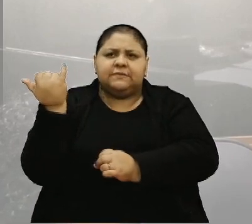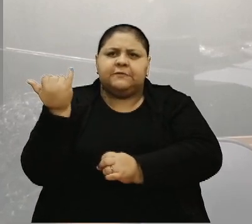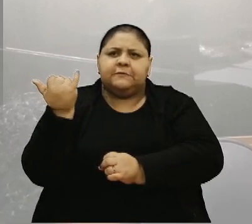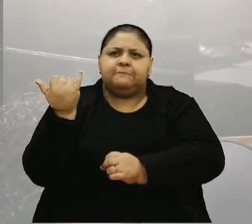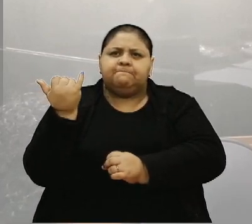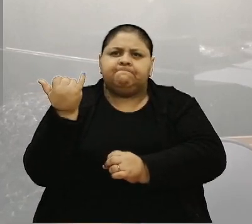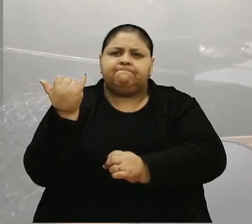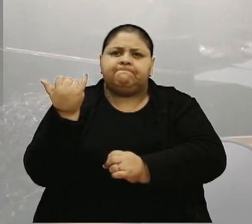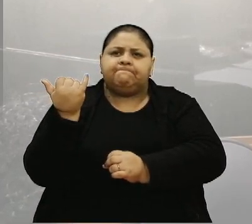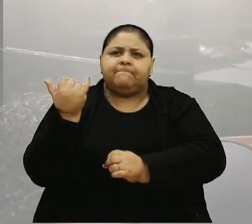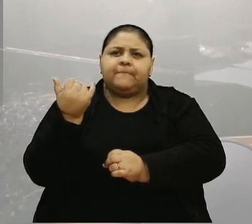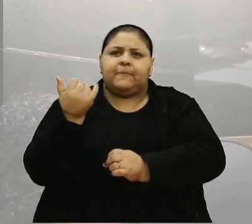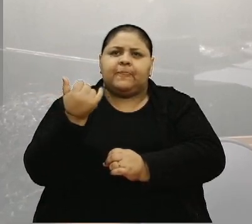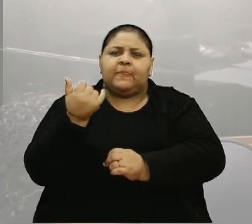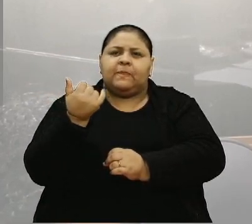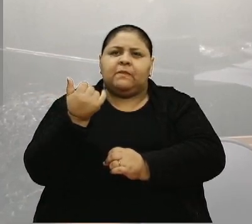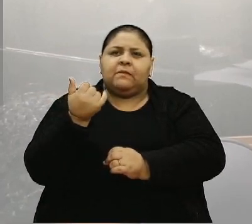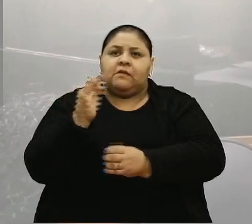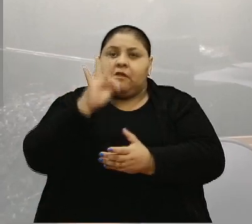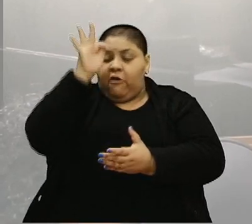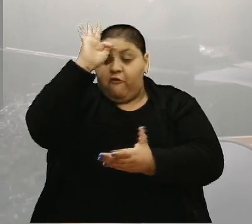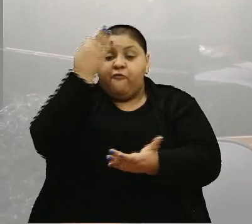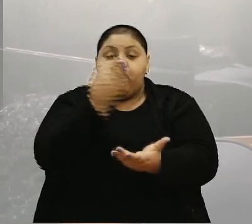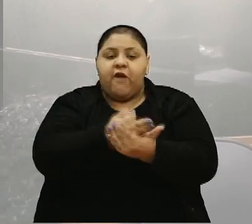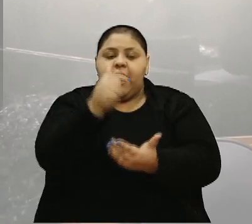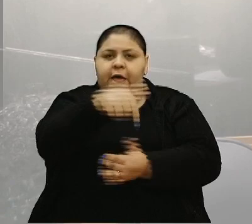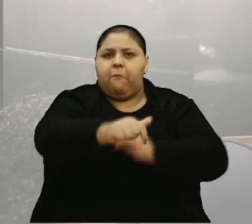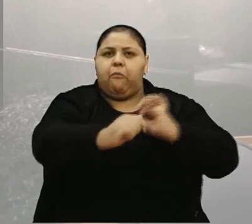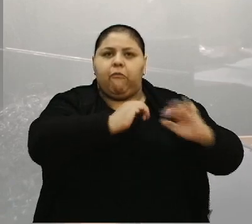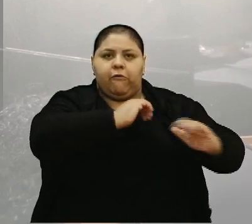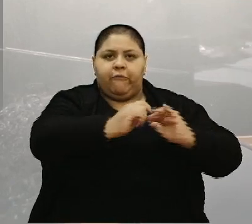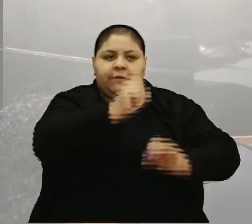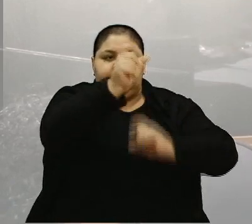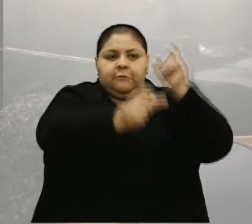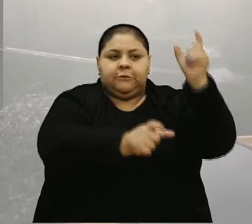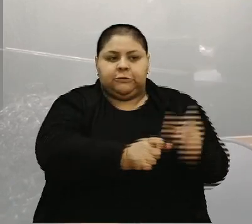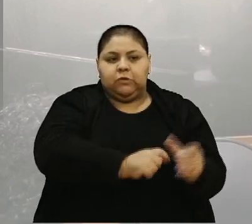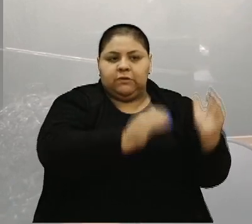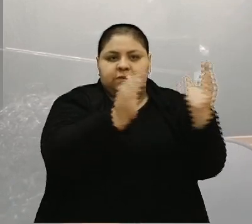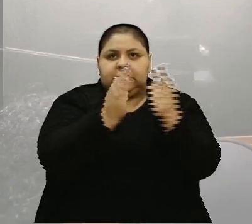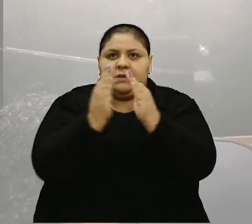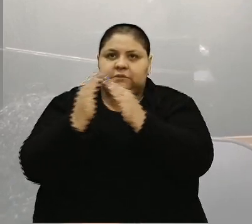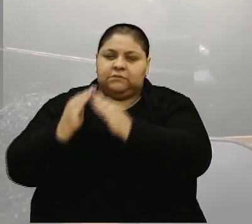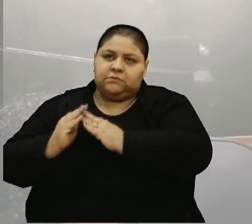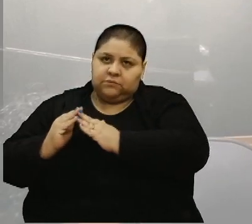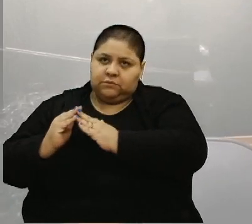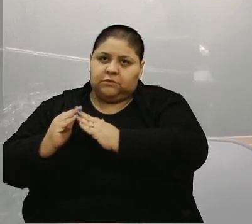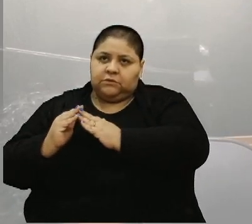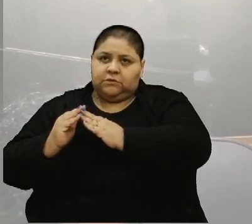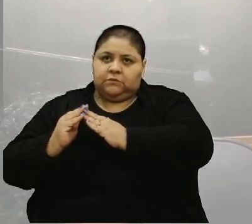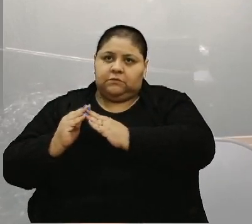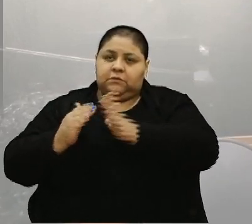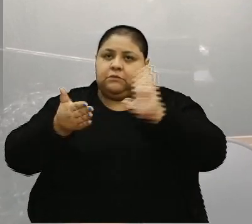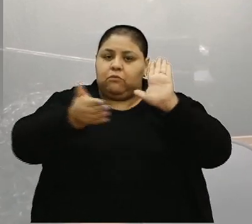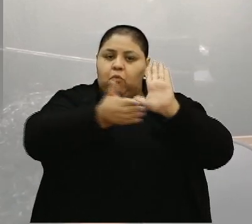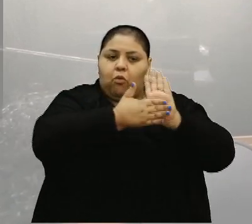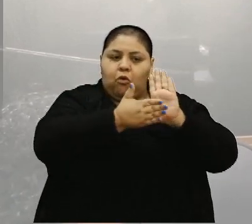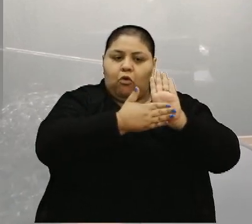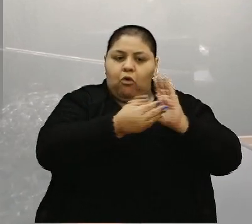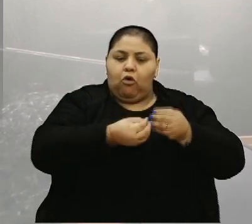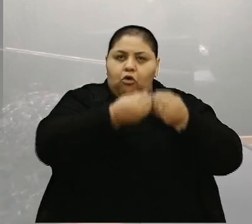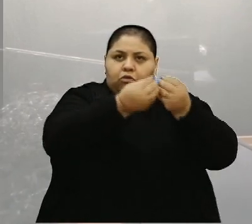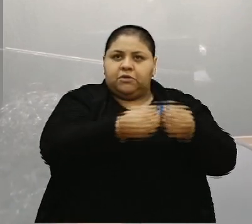Crença essa, né? Que movimenta muitas pessoas, muitas casas, através da promoção do bem, da